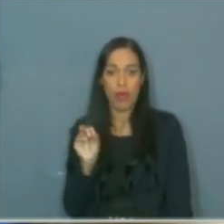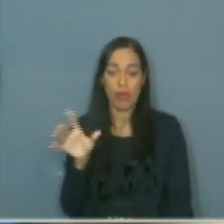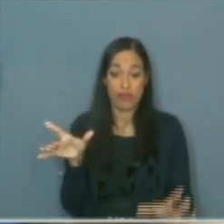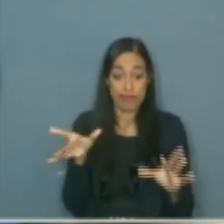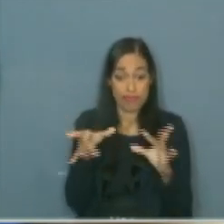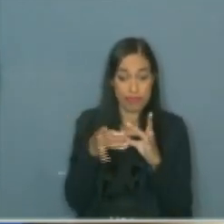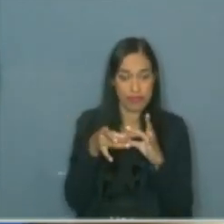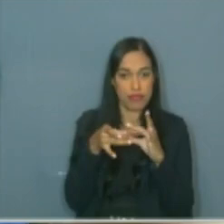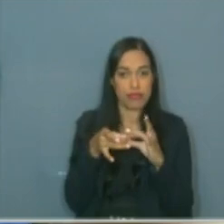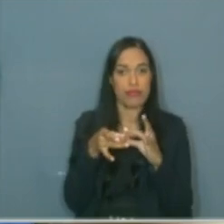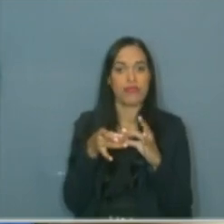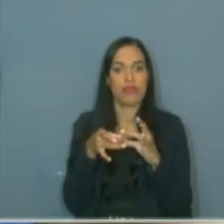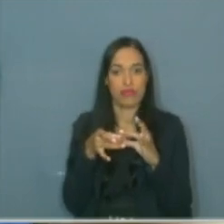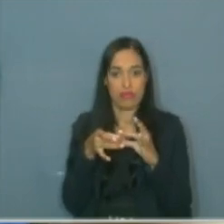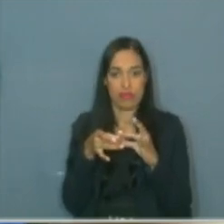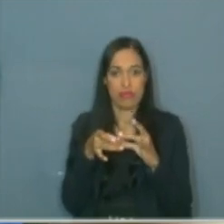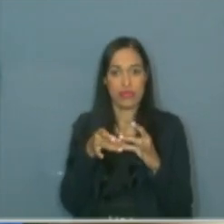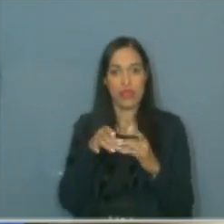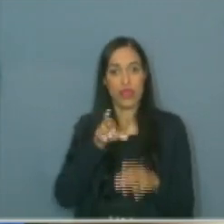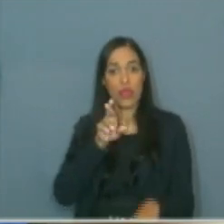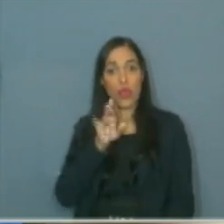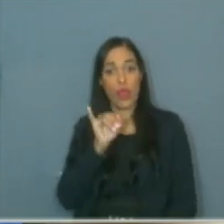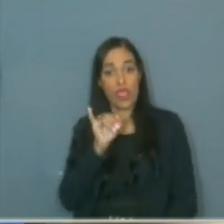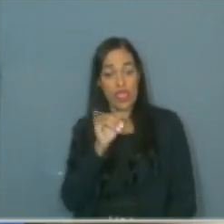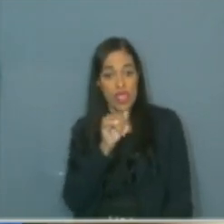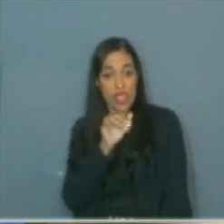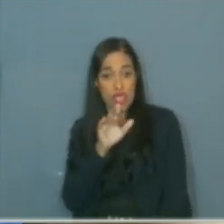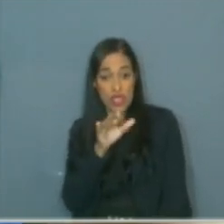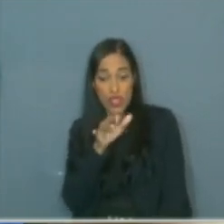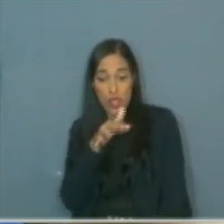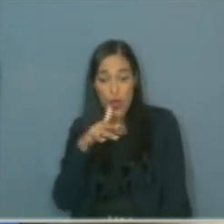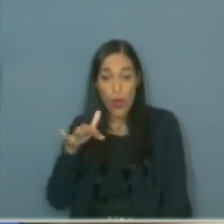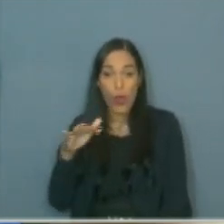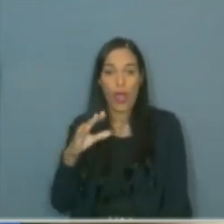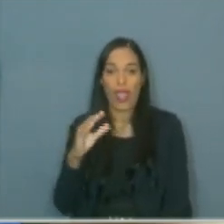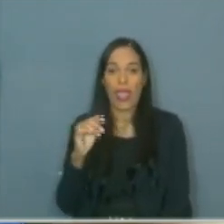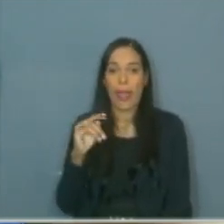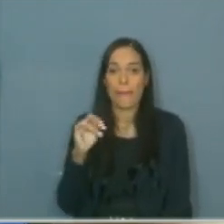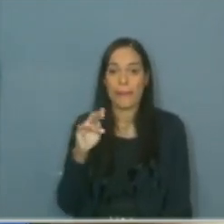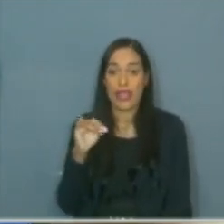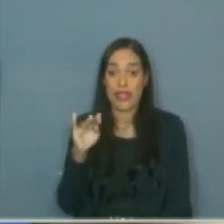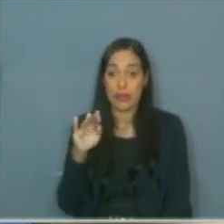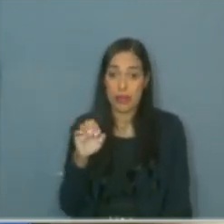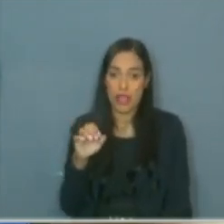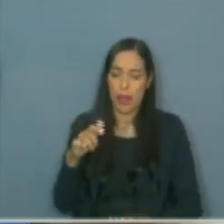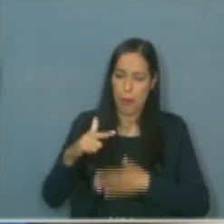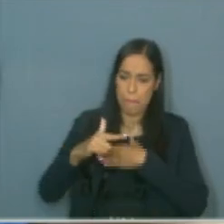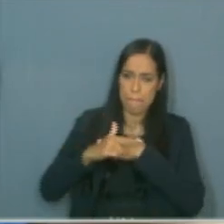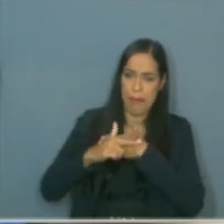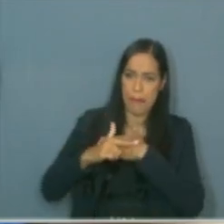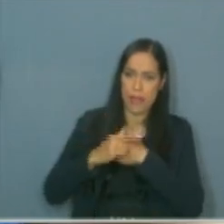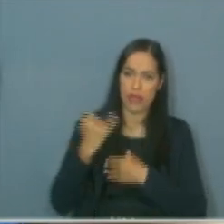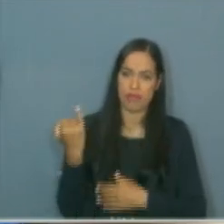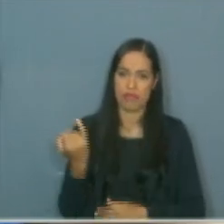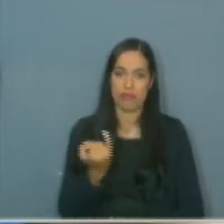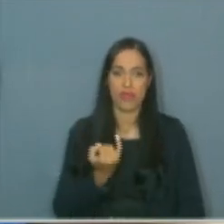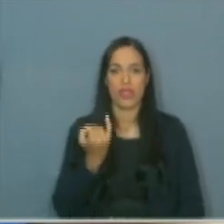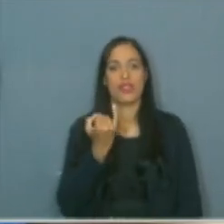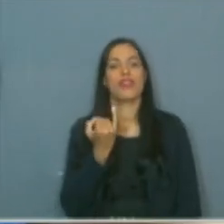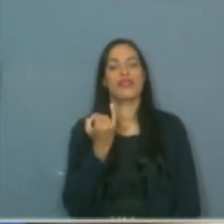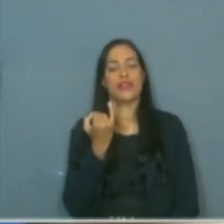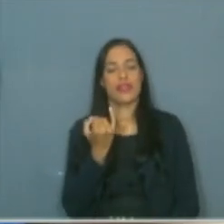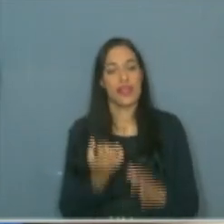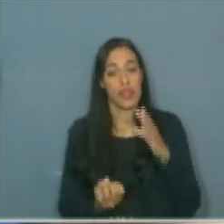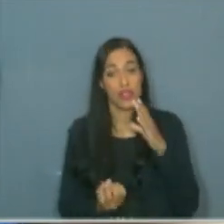da cidade, cruzando o Rio Capivaribe. O equipamento desempenha um papel fundamental ao criar